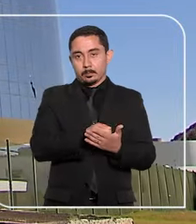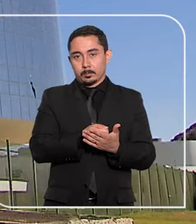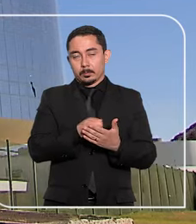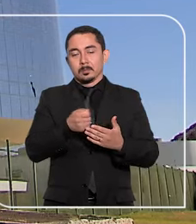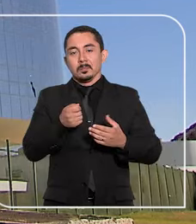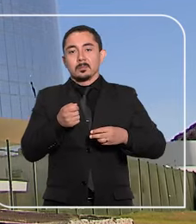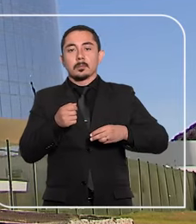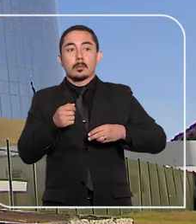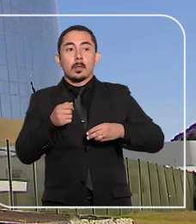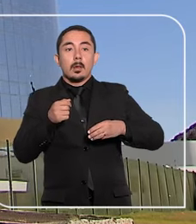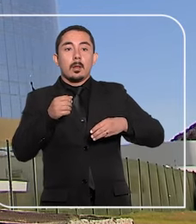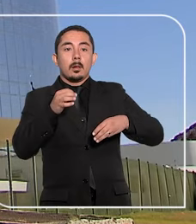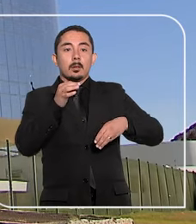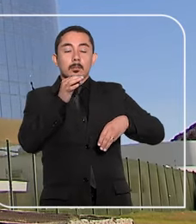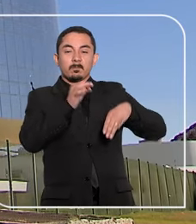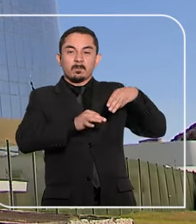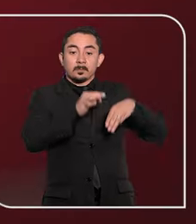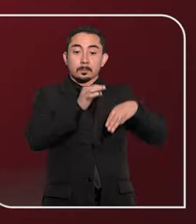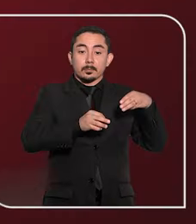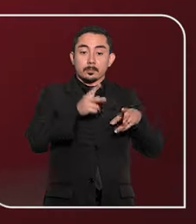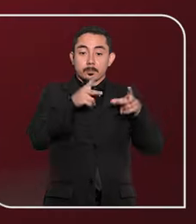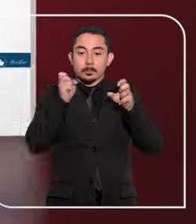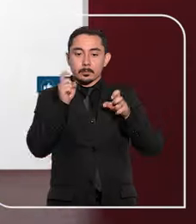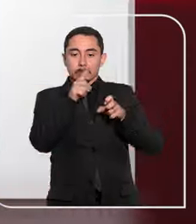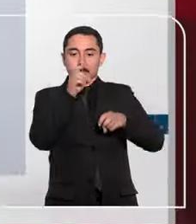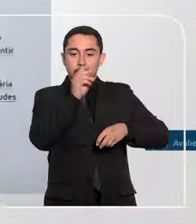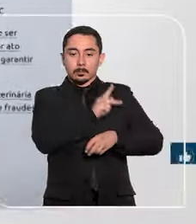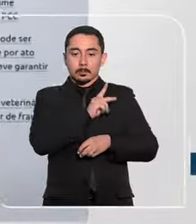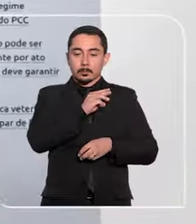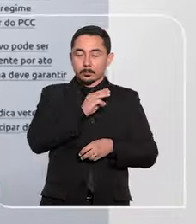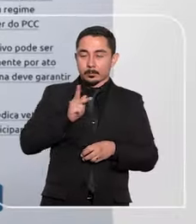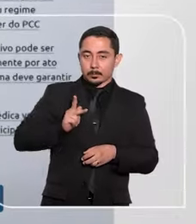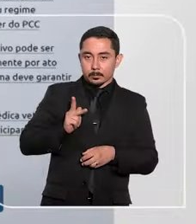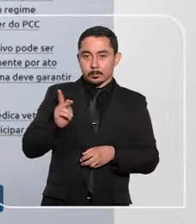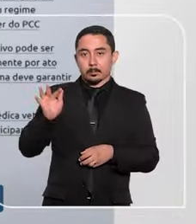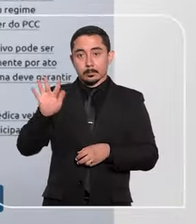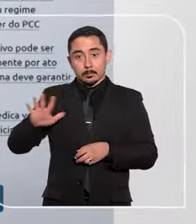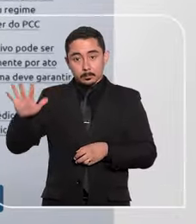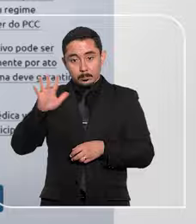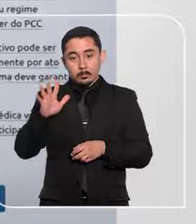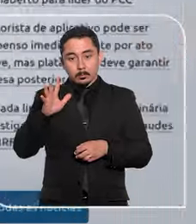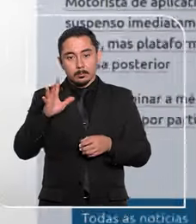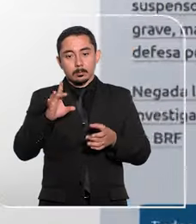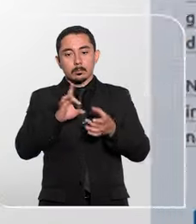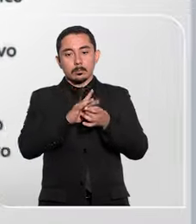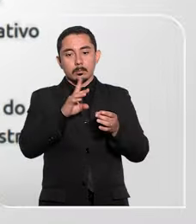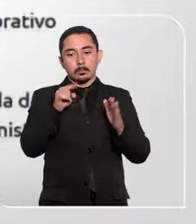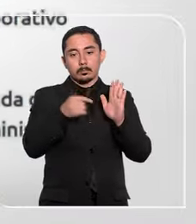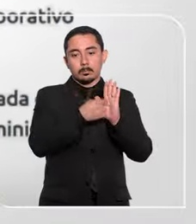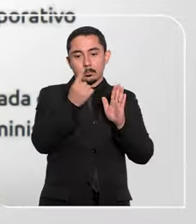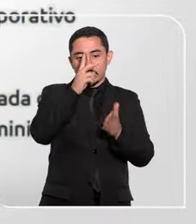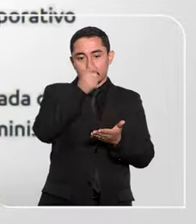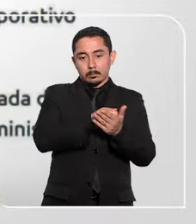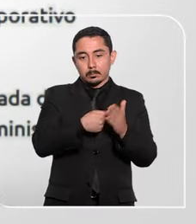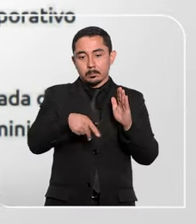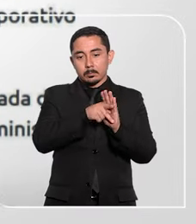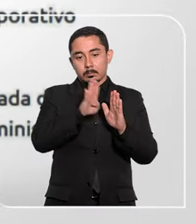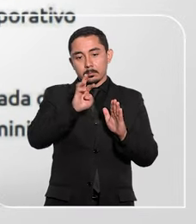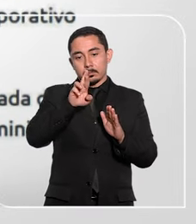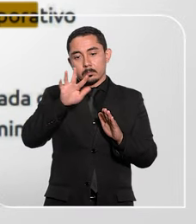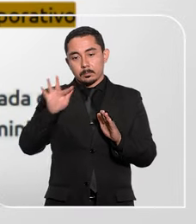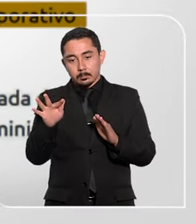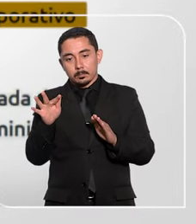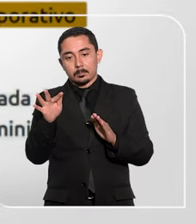observou que o Ministério Público Federal atribuiu à denúncia o exercício de poder decisório dentro da empresa